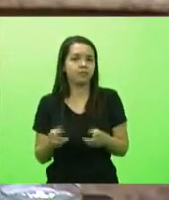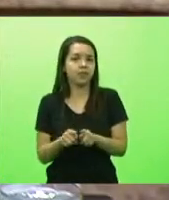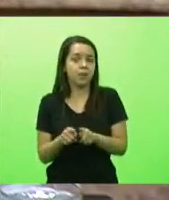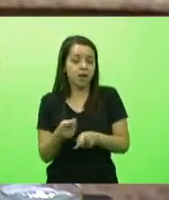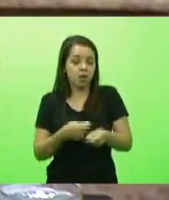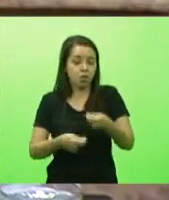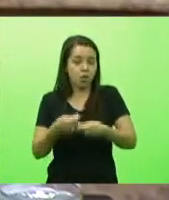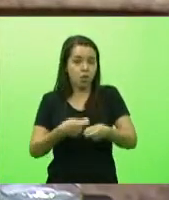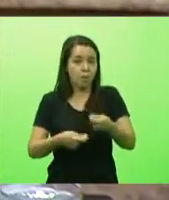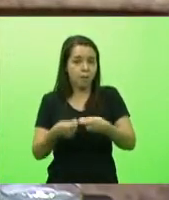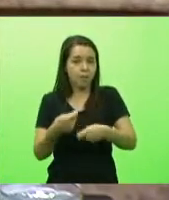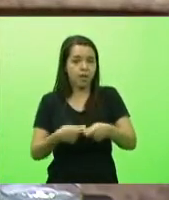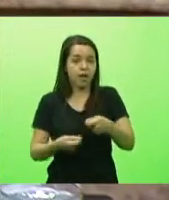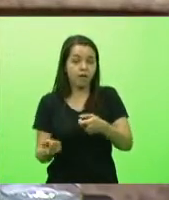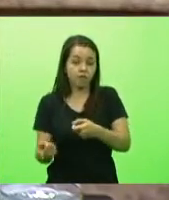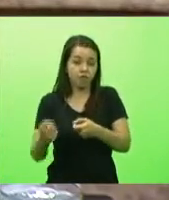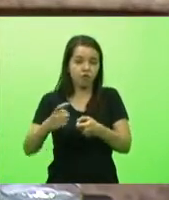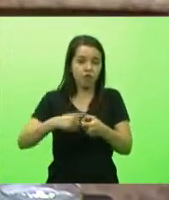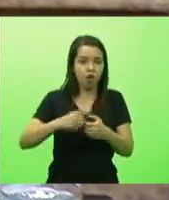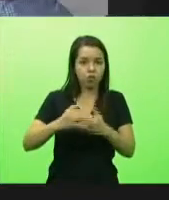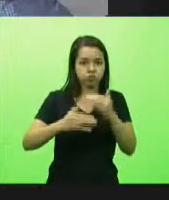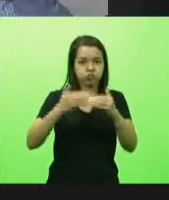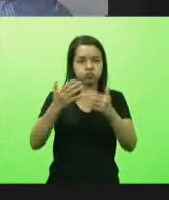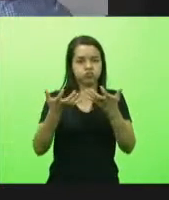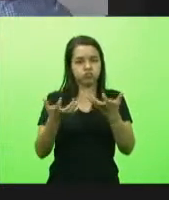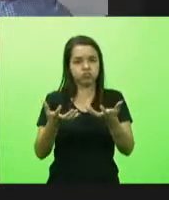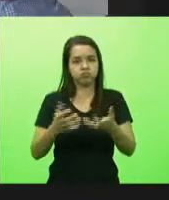após a vacina obrigado